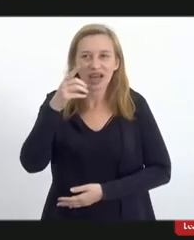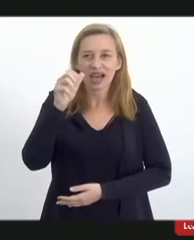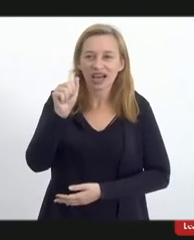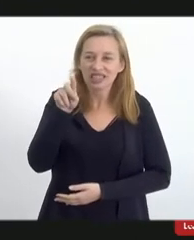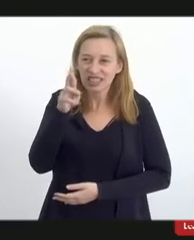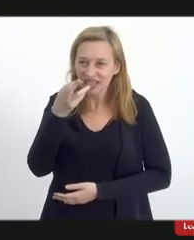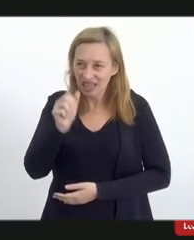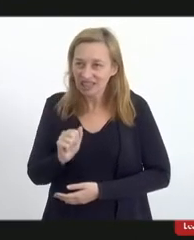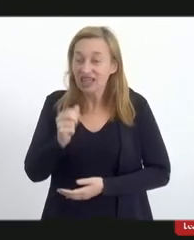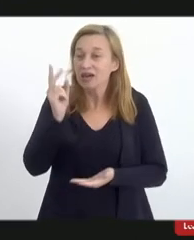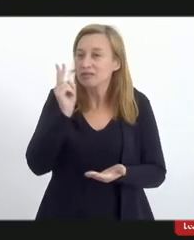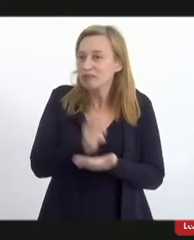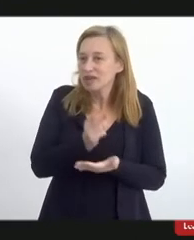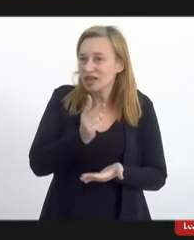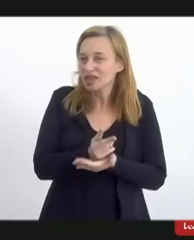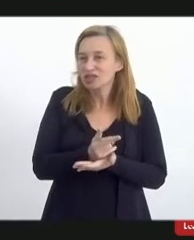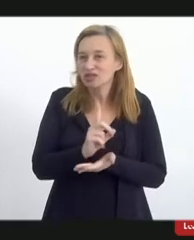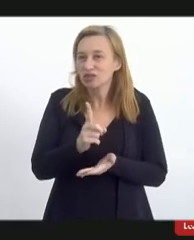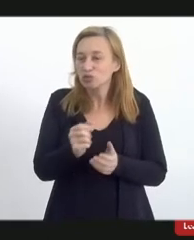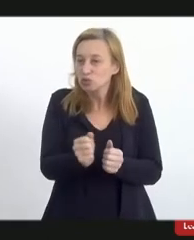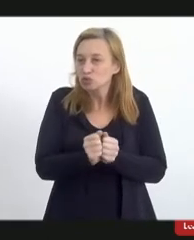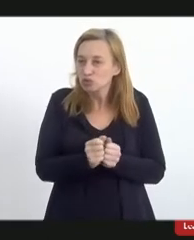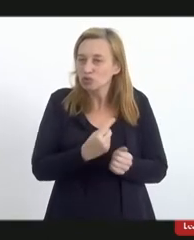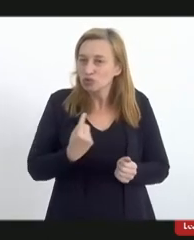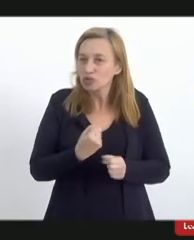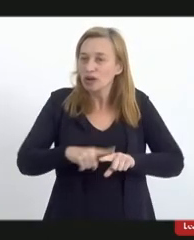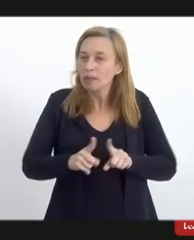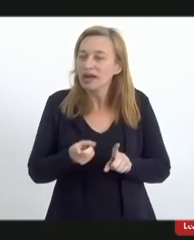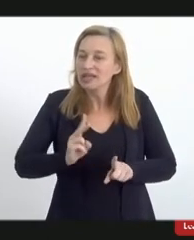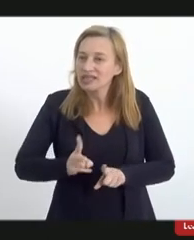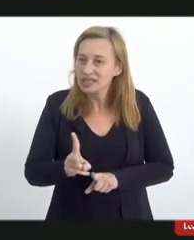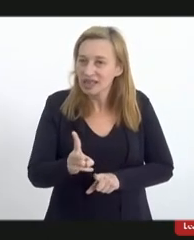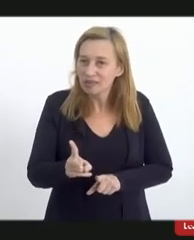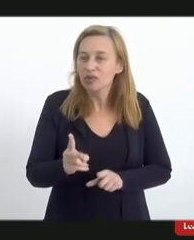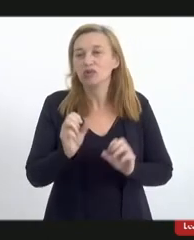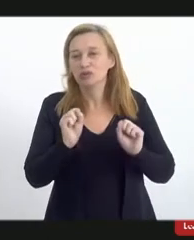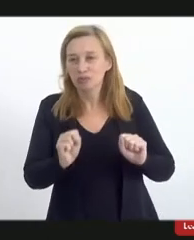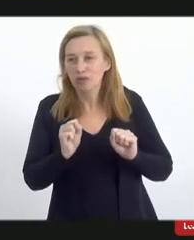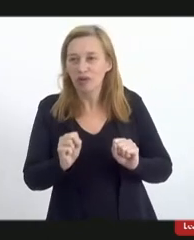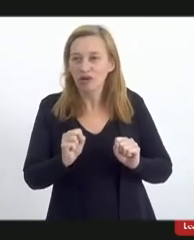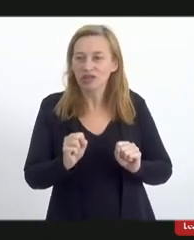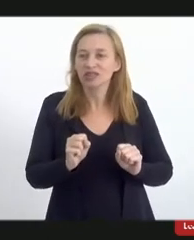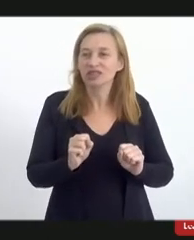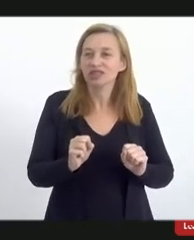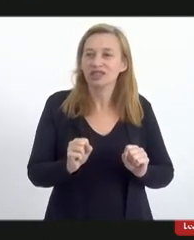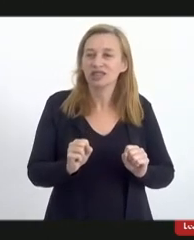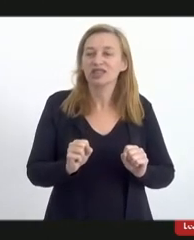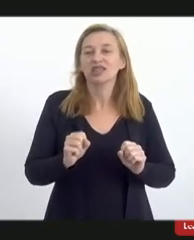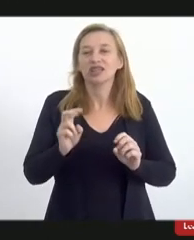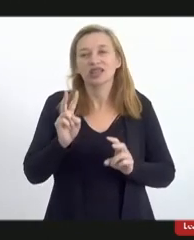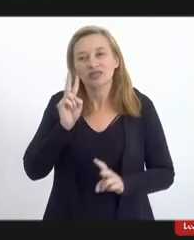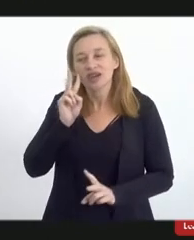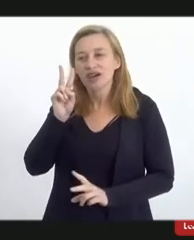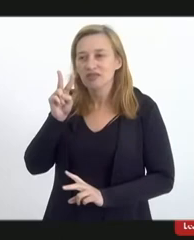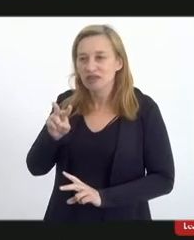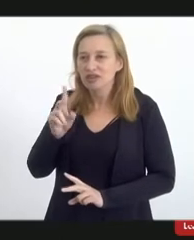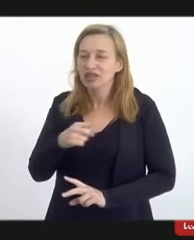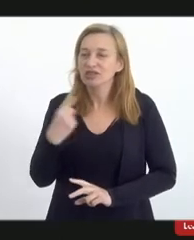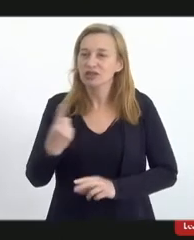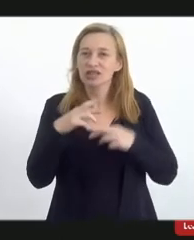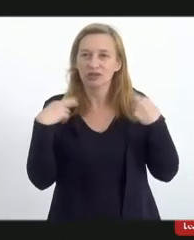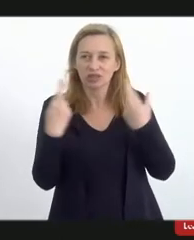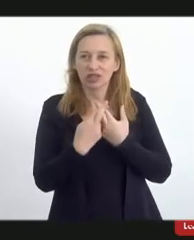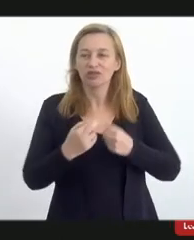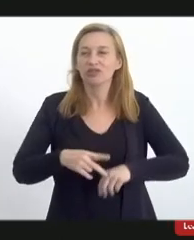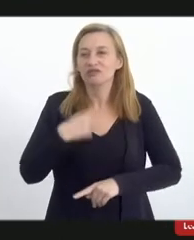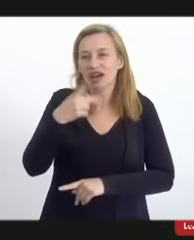Baltazar mesmo que não esteja conosco tem sempre aí seus fiéis seu fiel escudeiro assistindo aí a nossa audiência